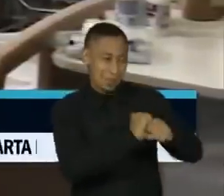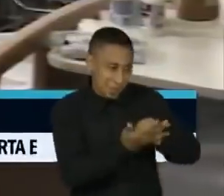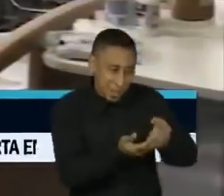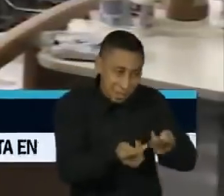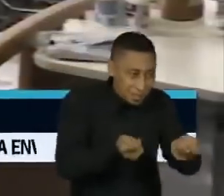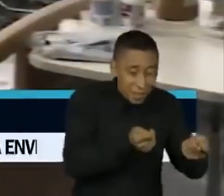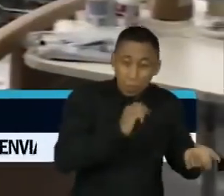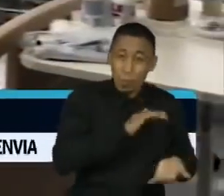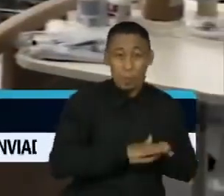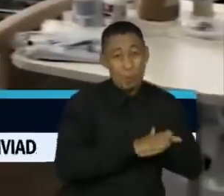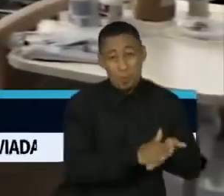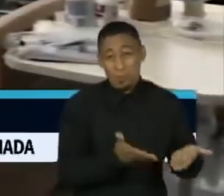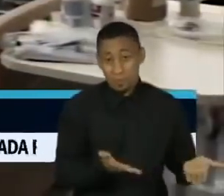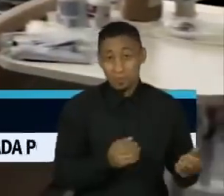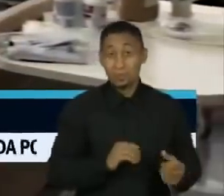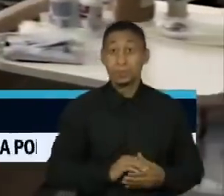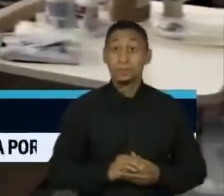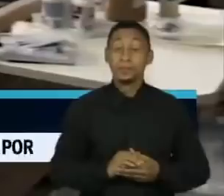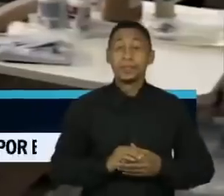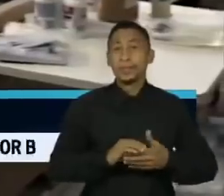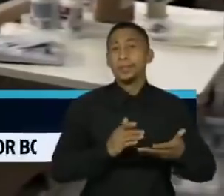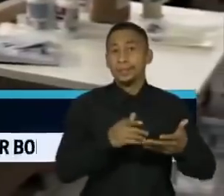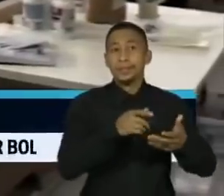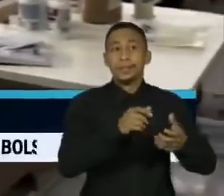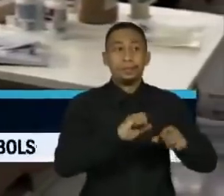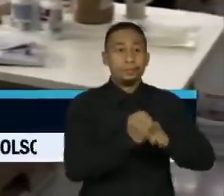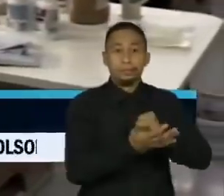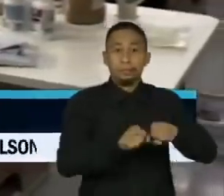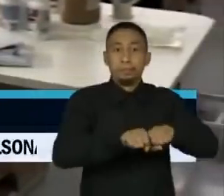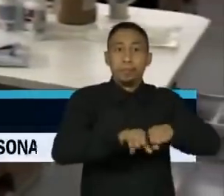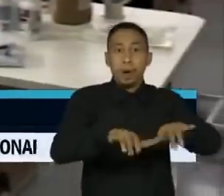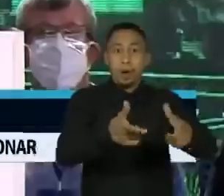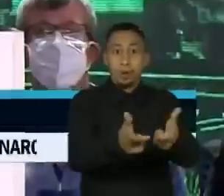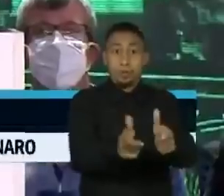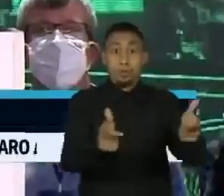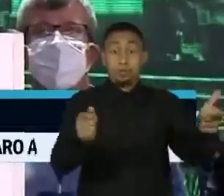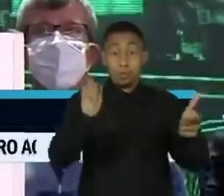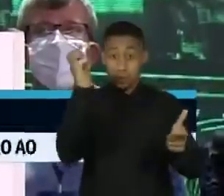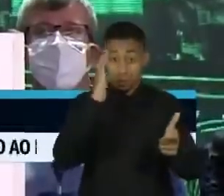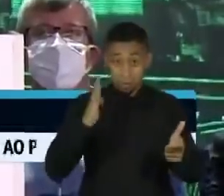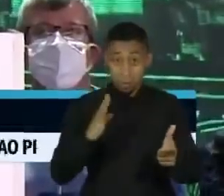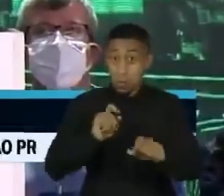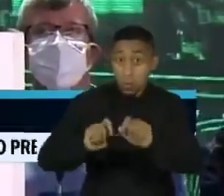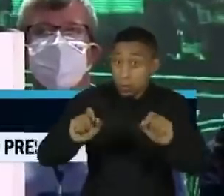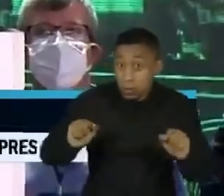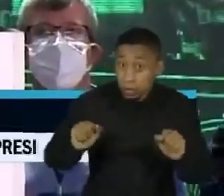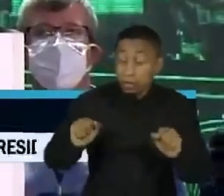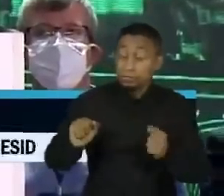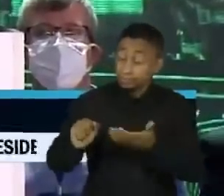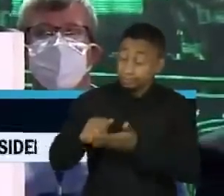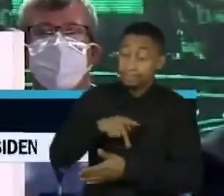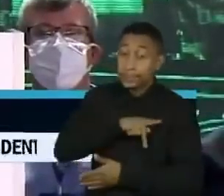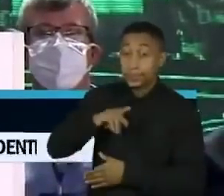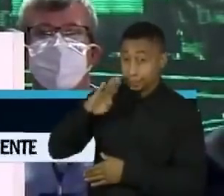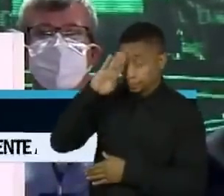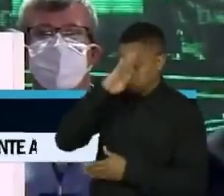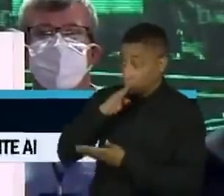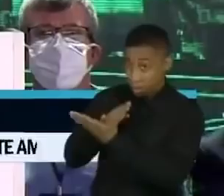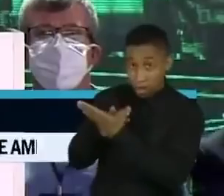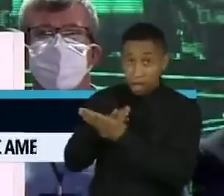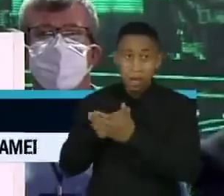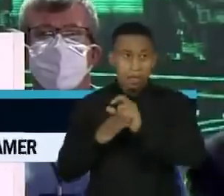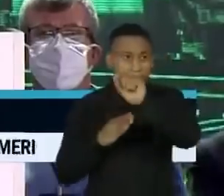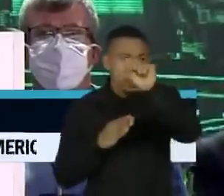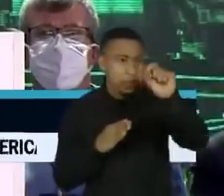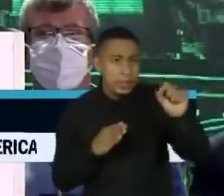Entre os fatores que contribuíram para o aumento da Covid-19 no país, está a falta de alinhamento político entre o presidente